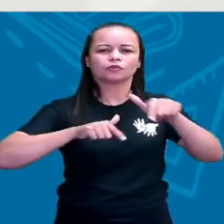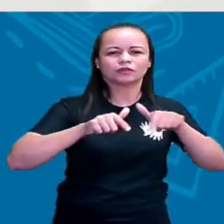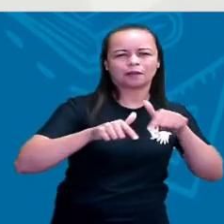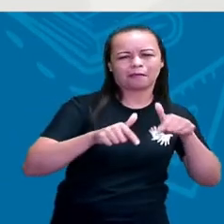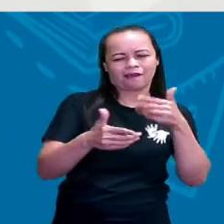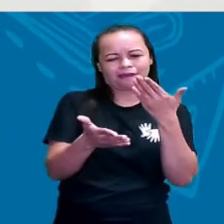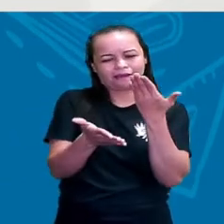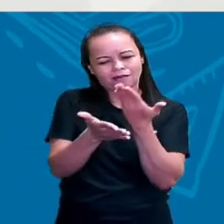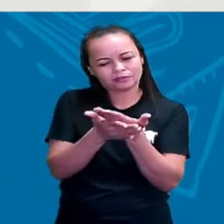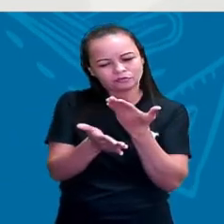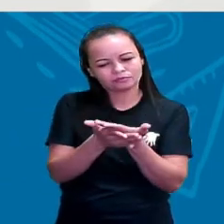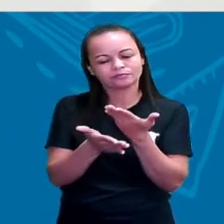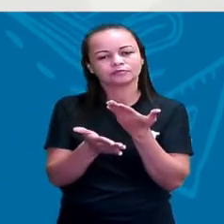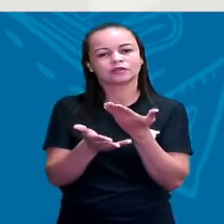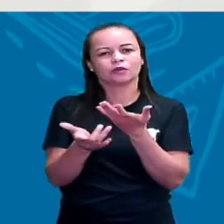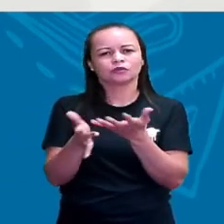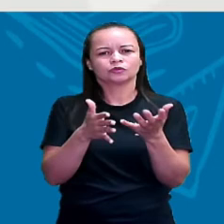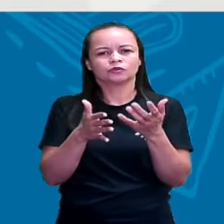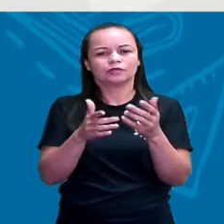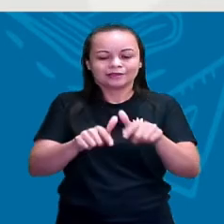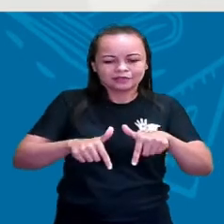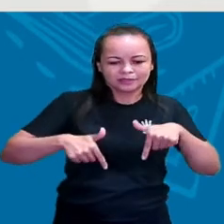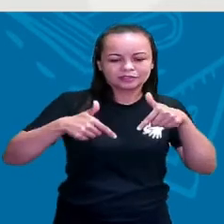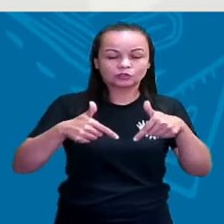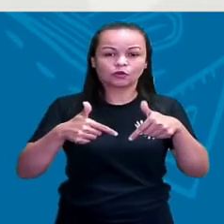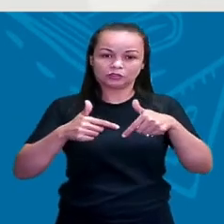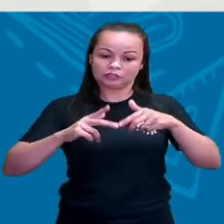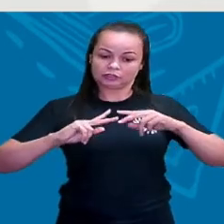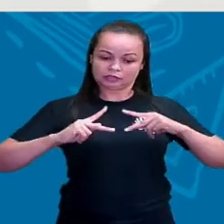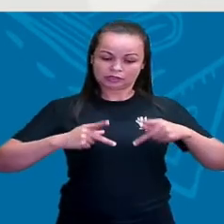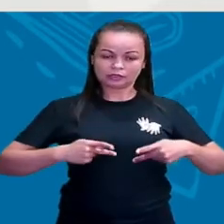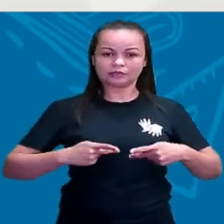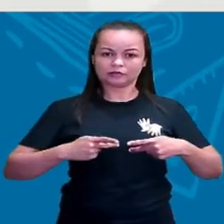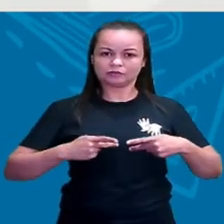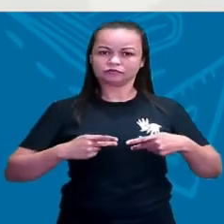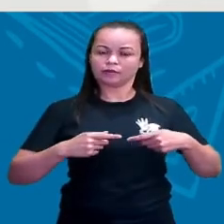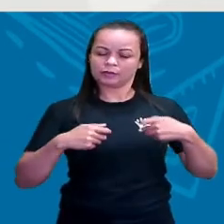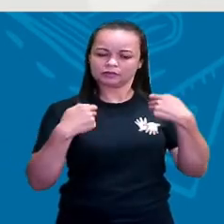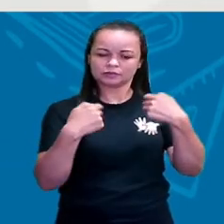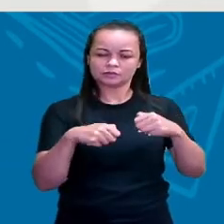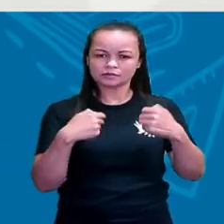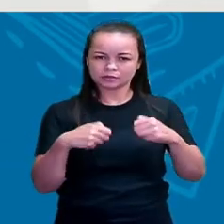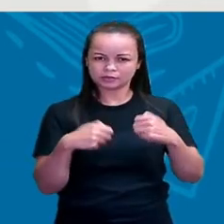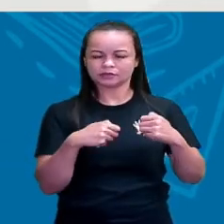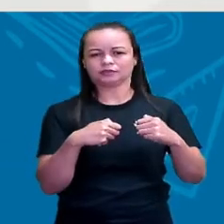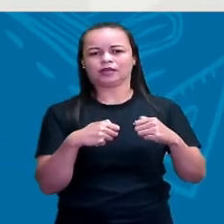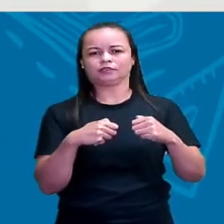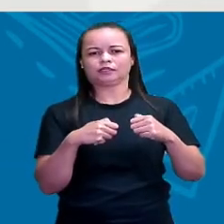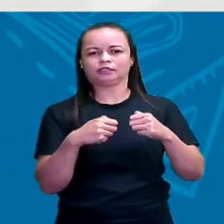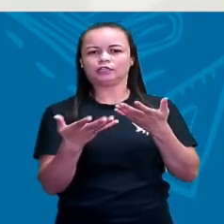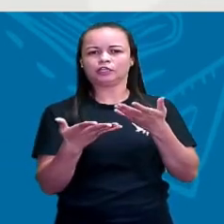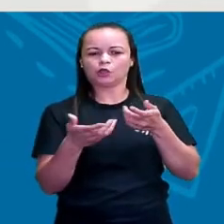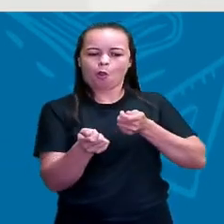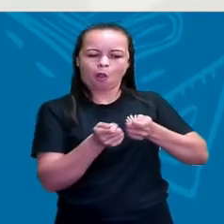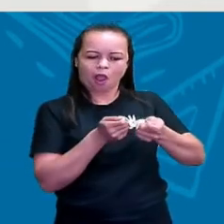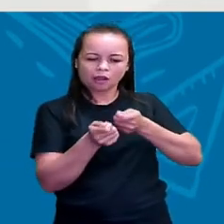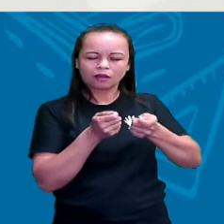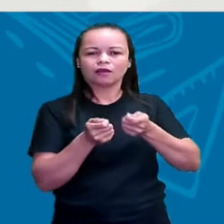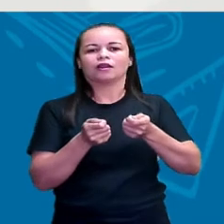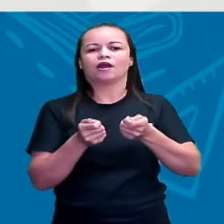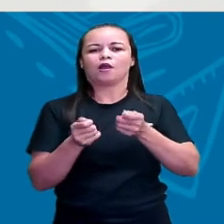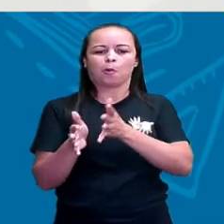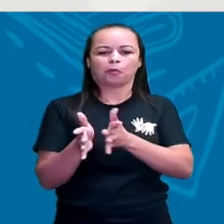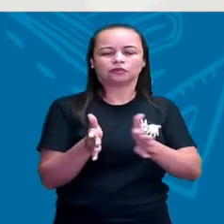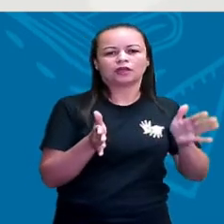estudo. E essas ações vai pedindo para o ser humano. O ser humano vai tendo a necessidade de controlar esse tempo. E aí, o é que ele faz?